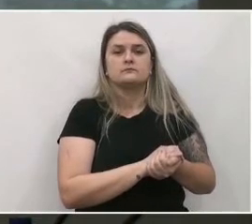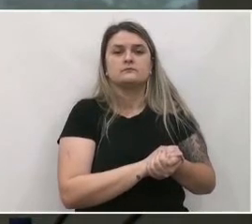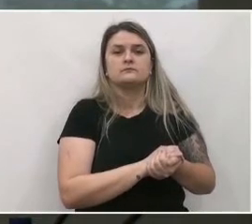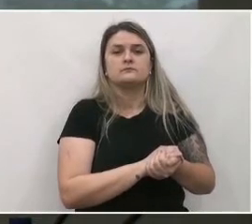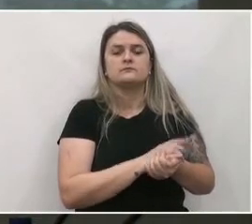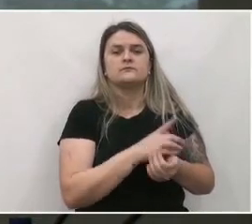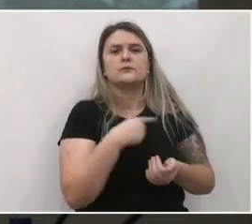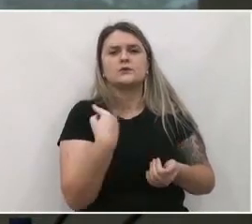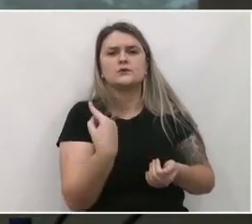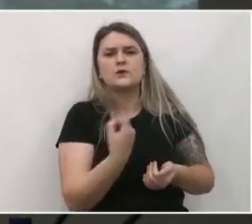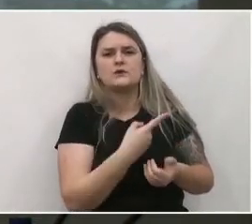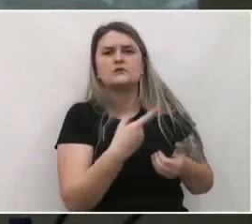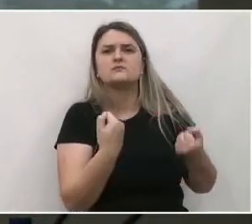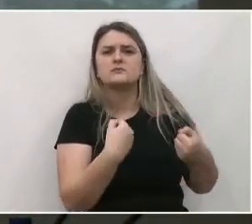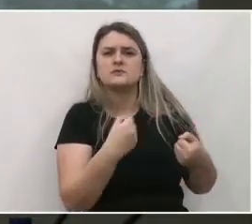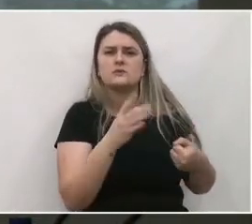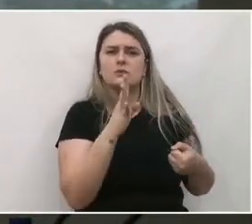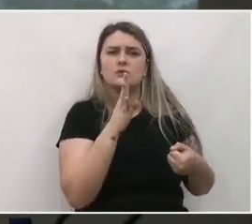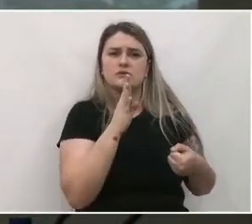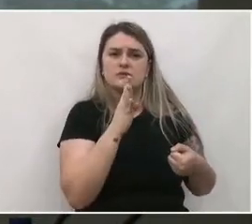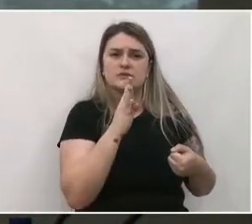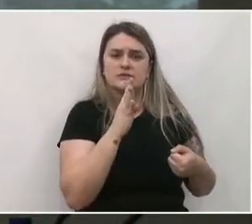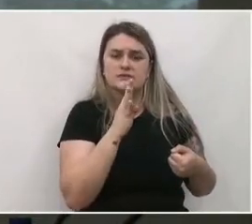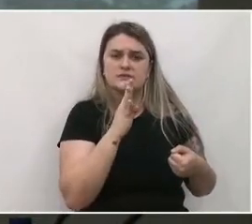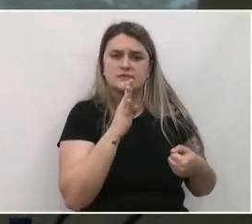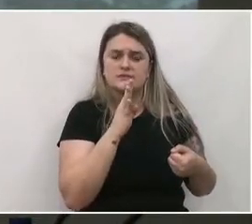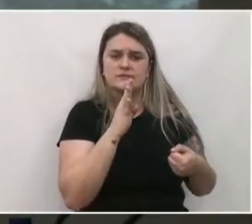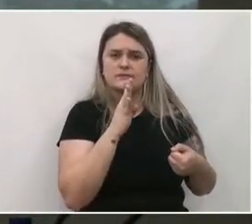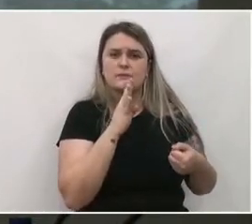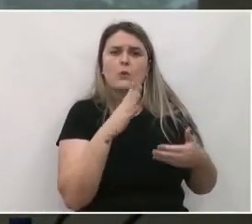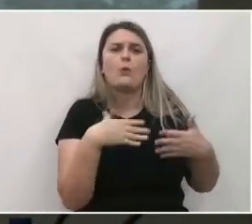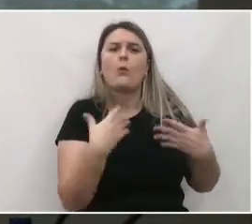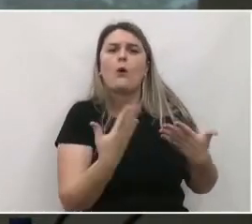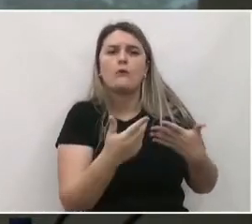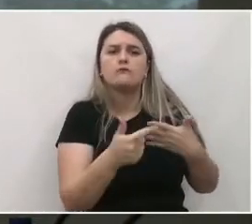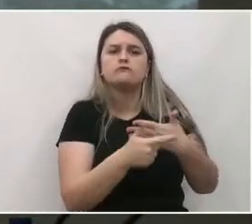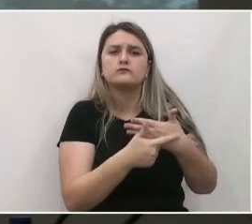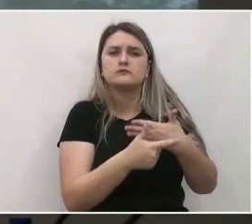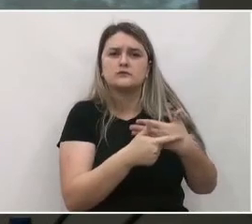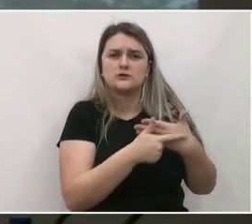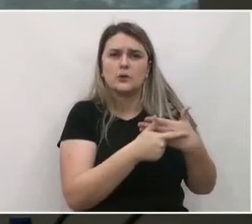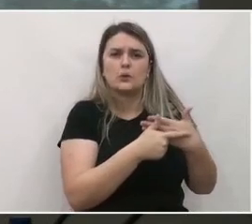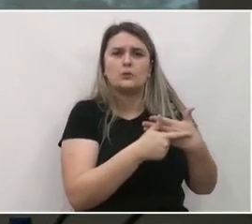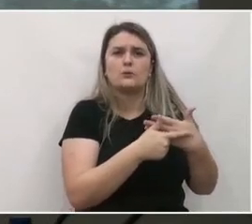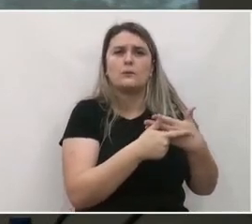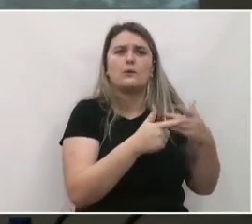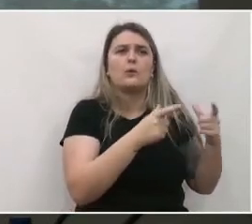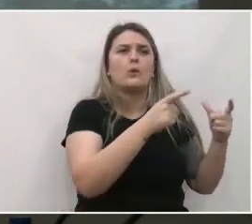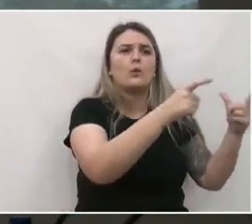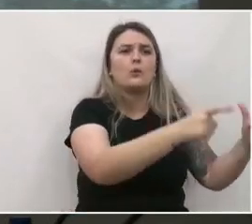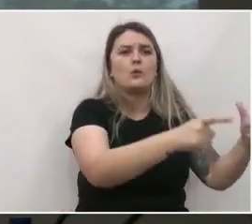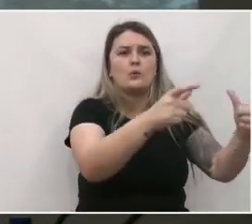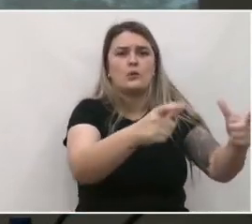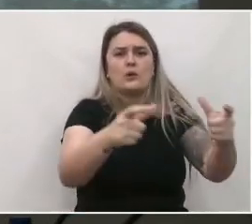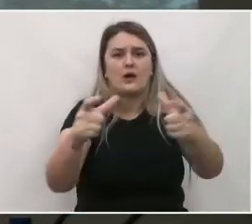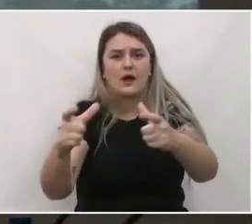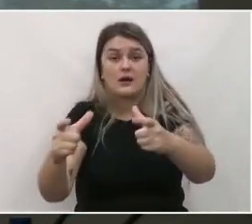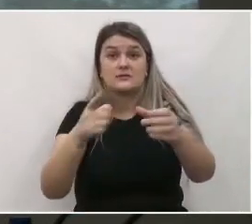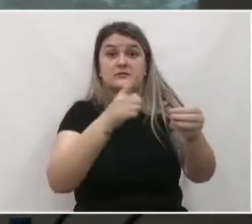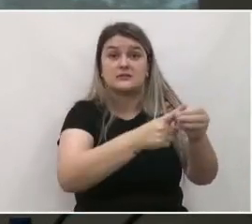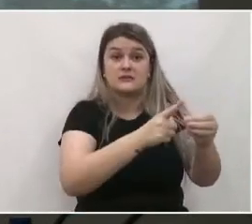que identificar as funções dos espaços urbano e rural,